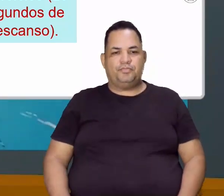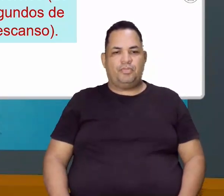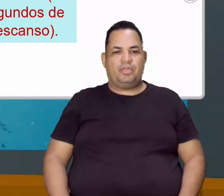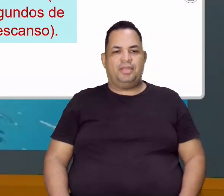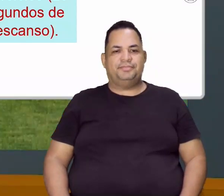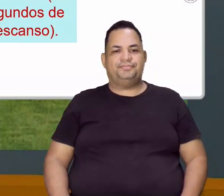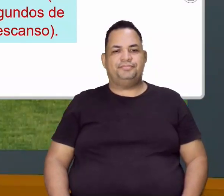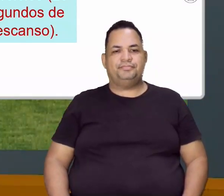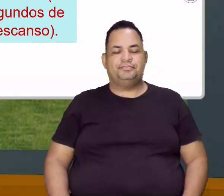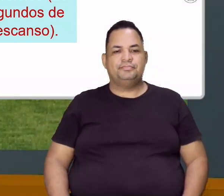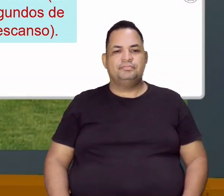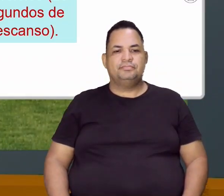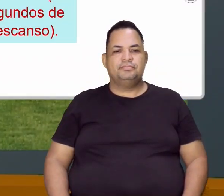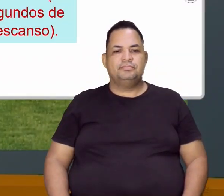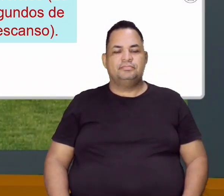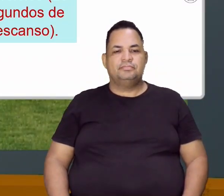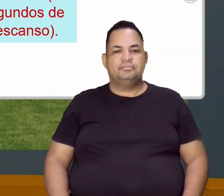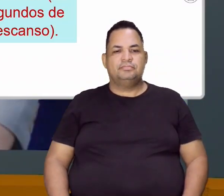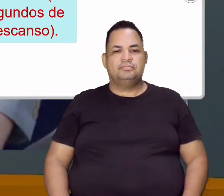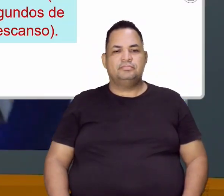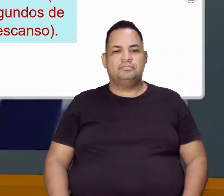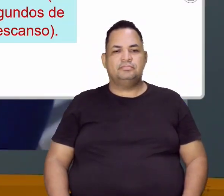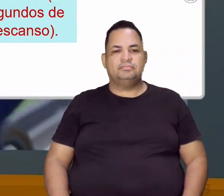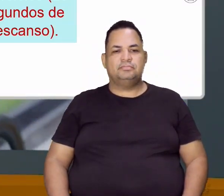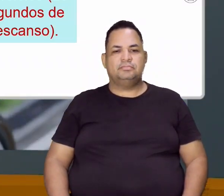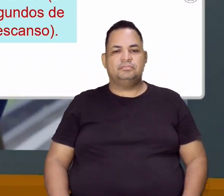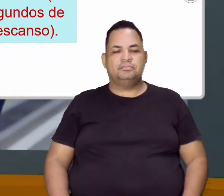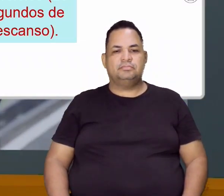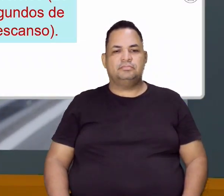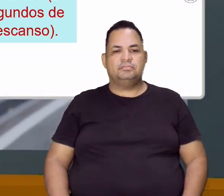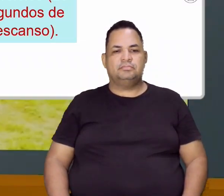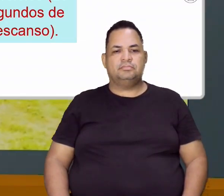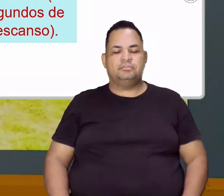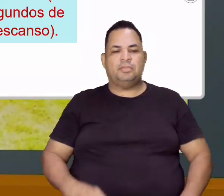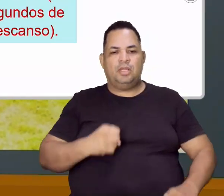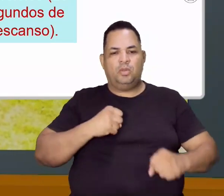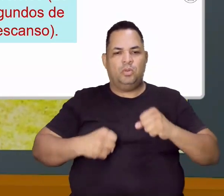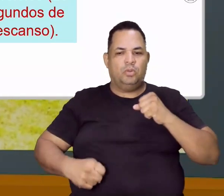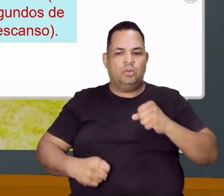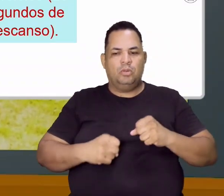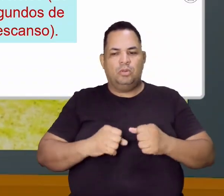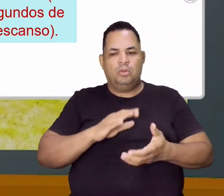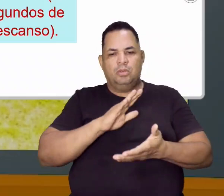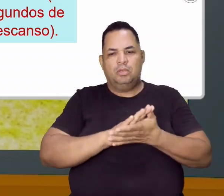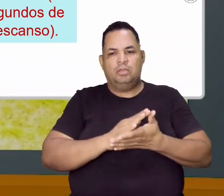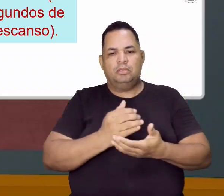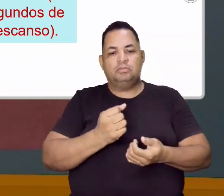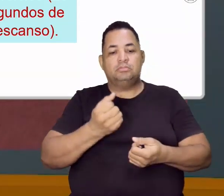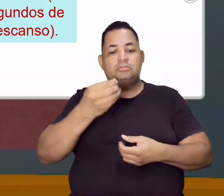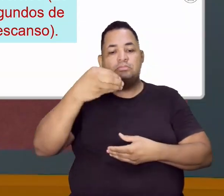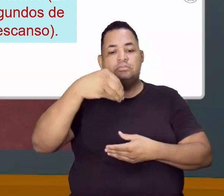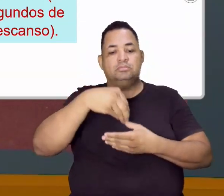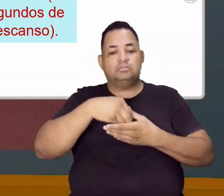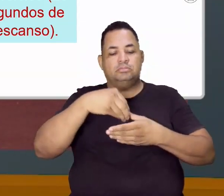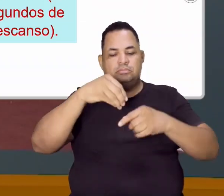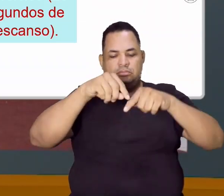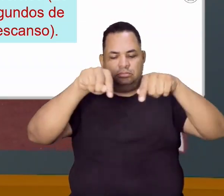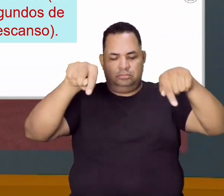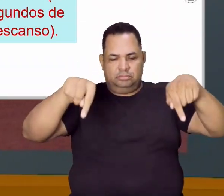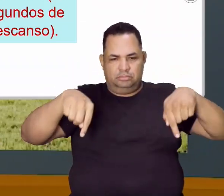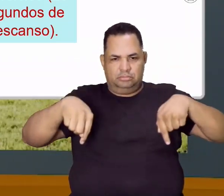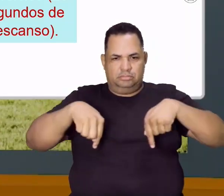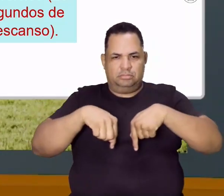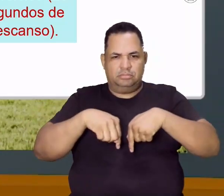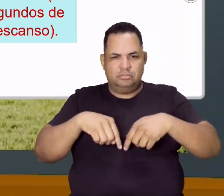na educação física, mas tudo bem. Tranquilo. Ou, se não pode, faz a corrida estacionária dentro de sala, tá? Em que você